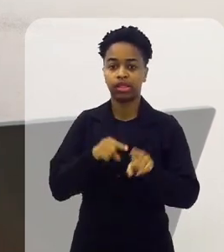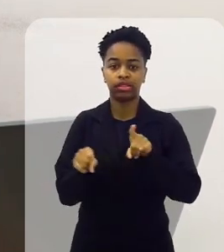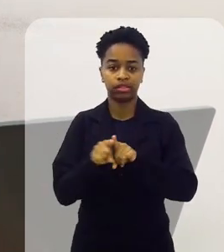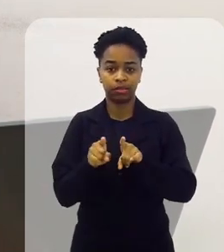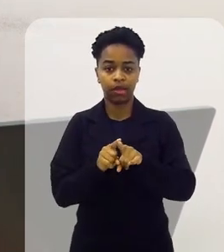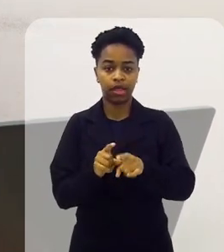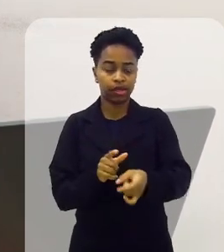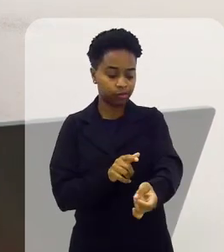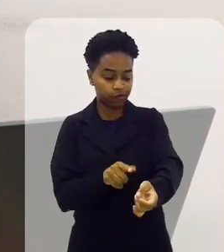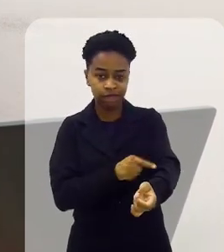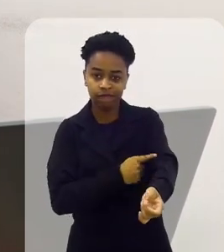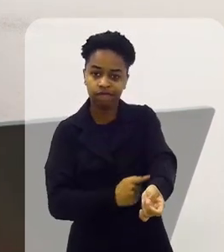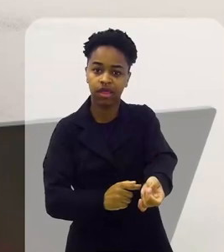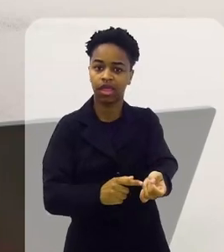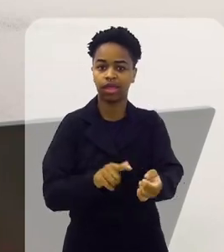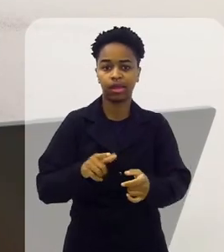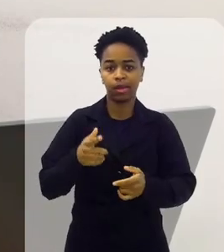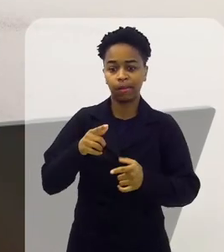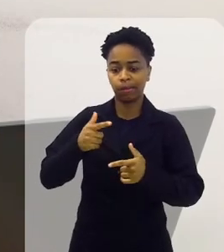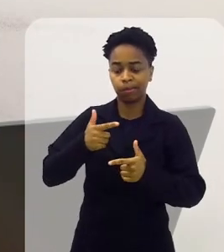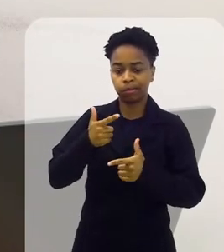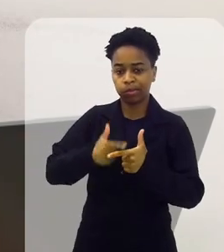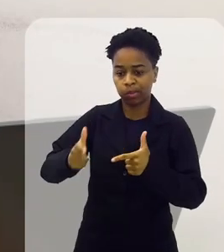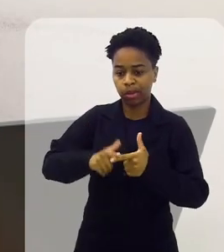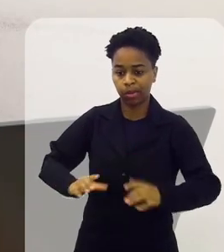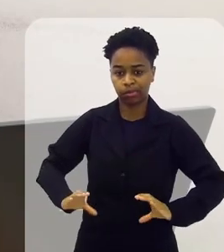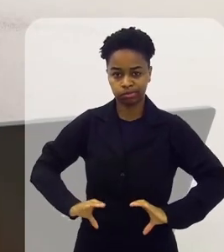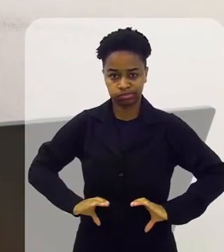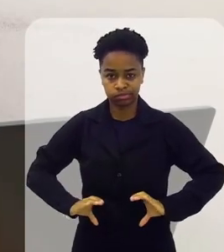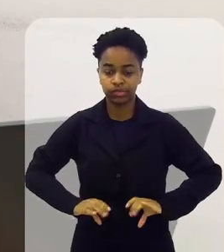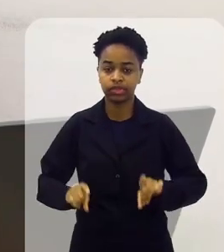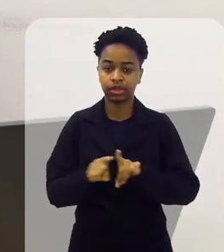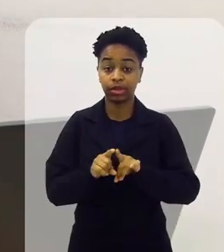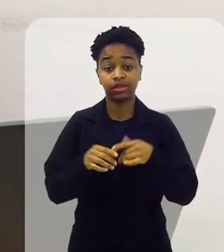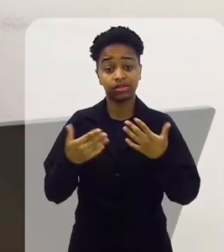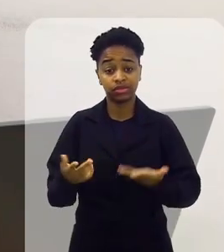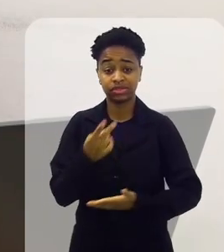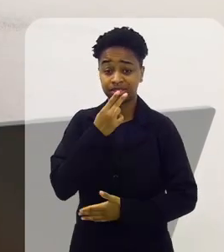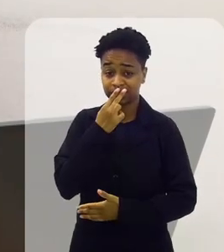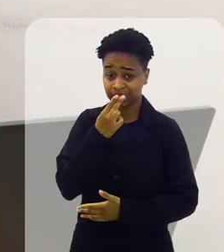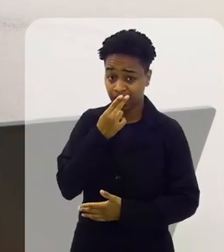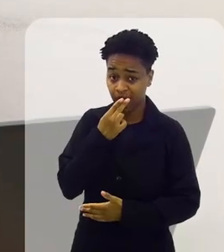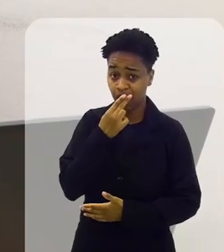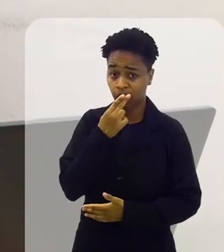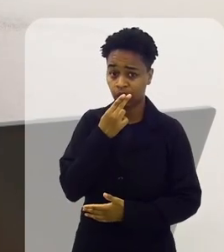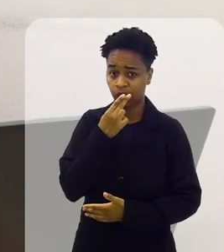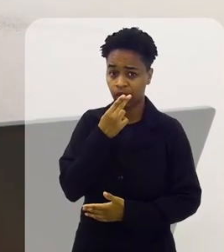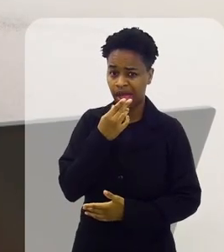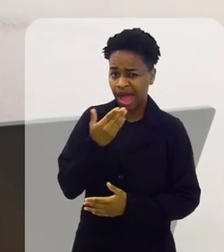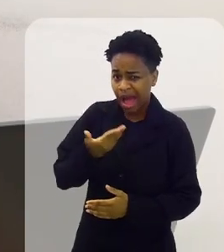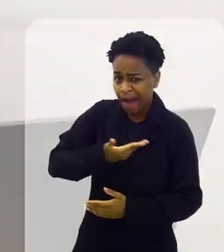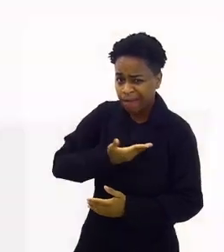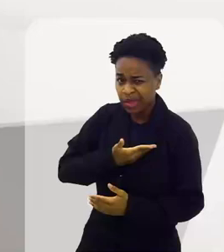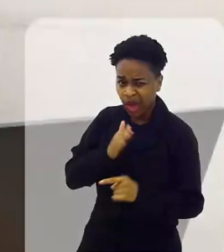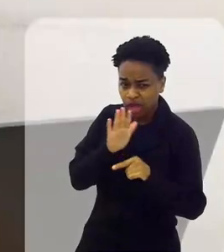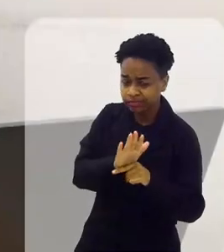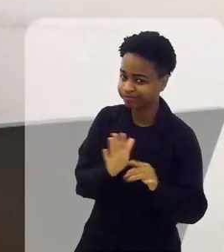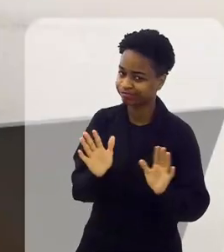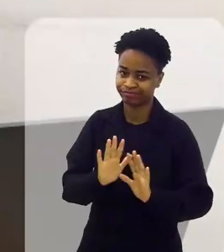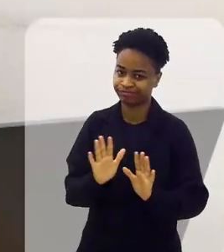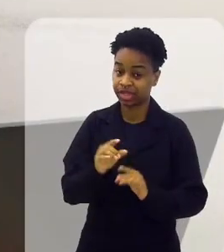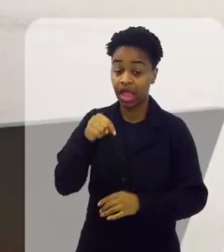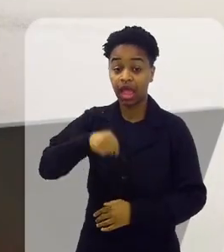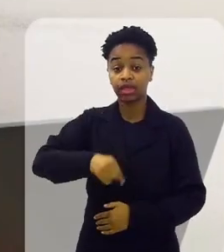problemas arteriais, problemas renais. Então, quer dizer, o cigarro, propriamente dito, ele não é um bom amigo. No